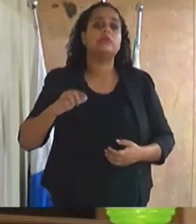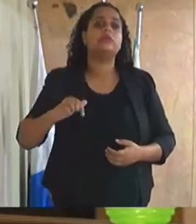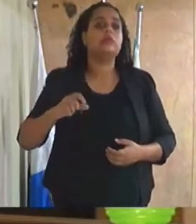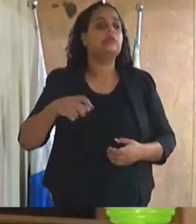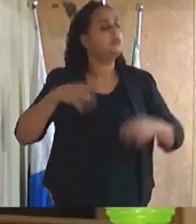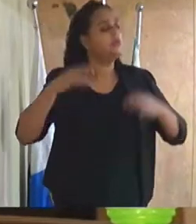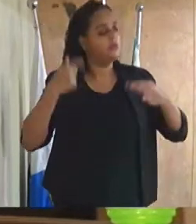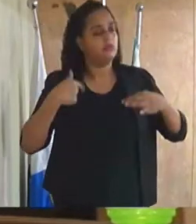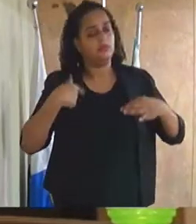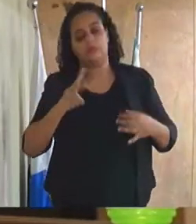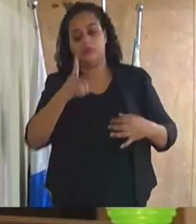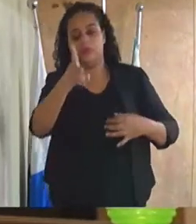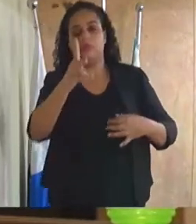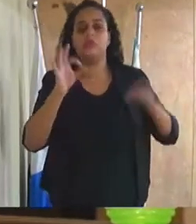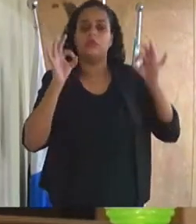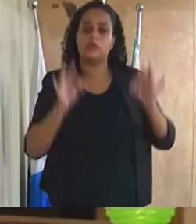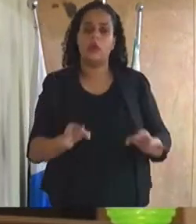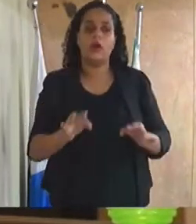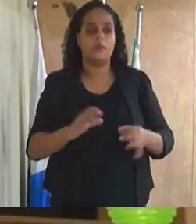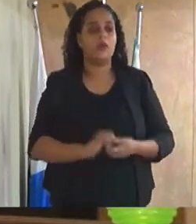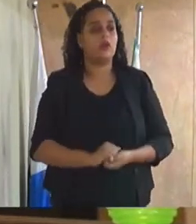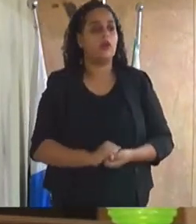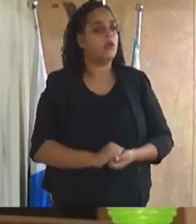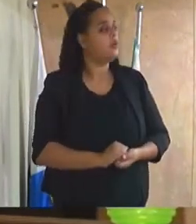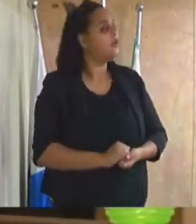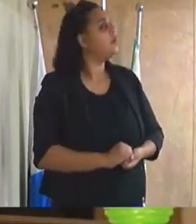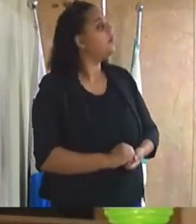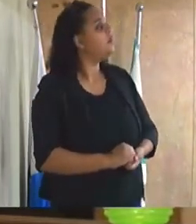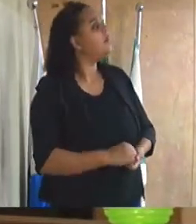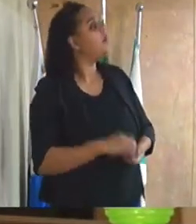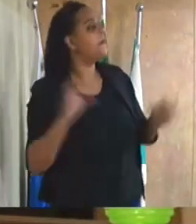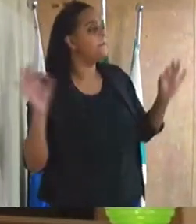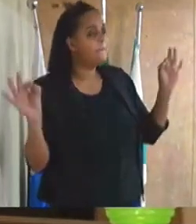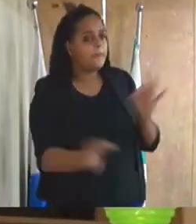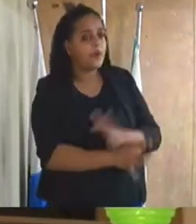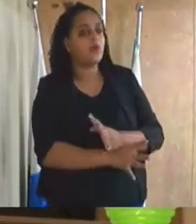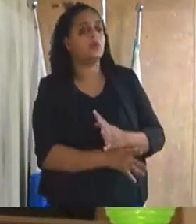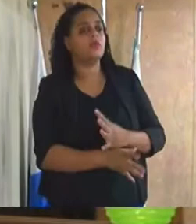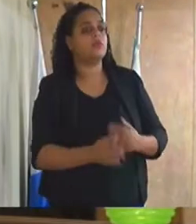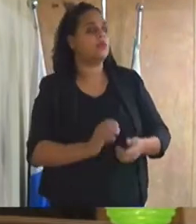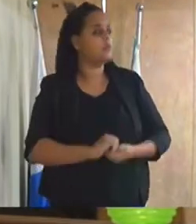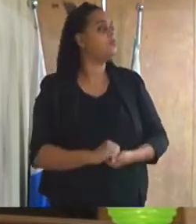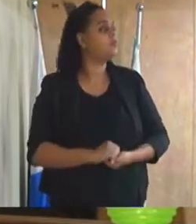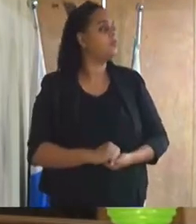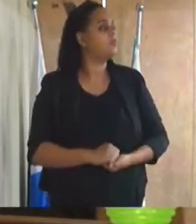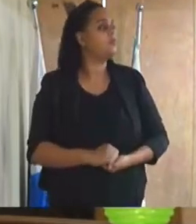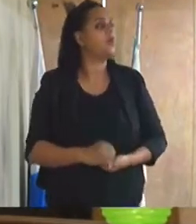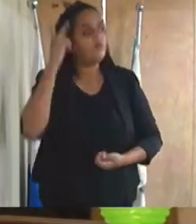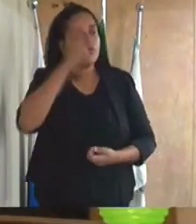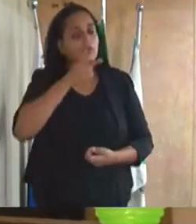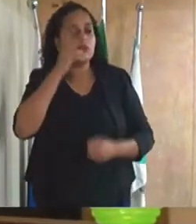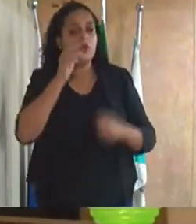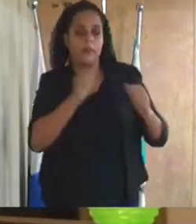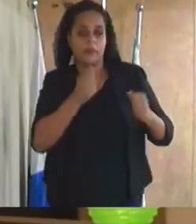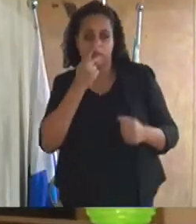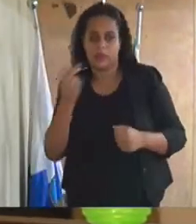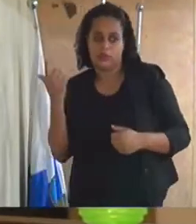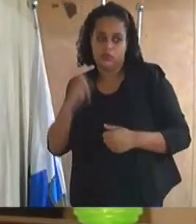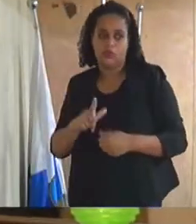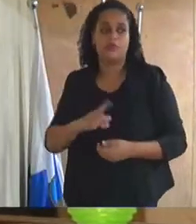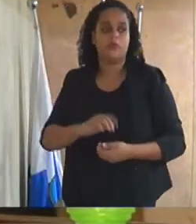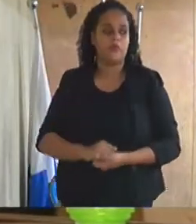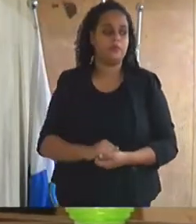denunciar, para falar, para pedir alguma coisa, que ele estava prontamente para atender ali. Não é verdade? Vereador, permite mais uma parte, por favor?